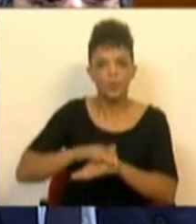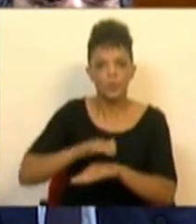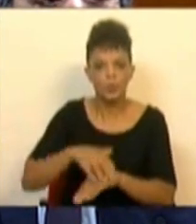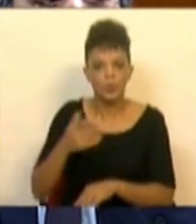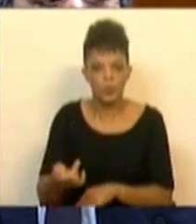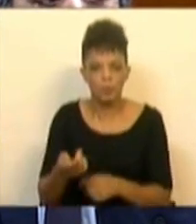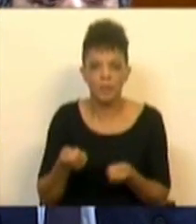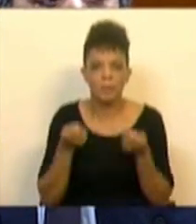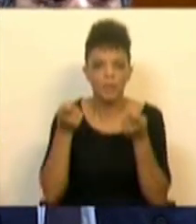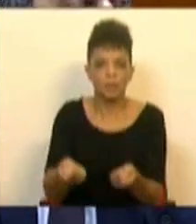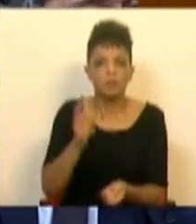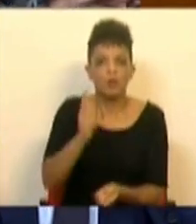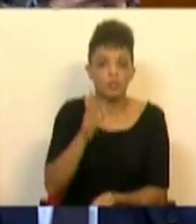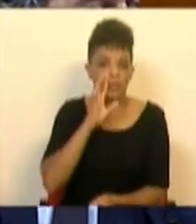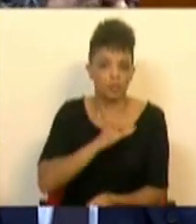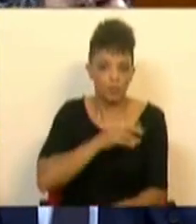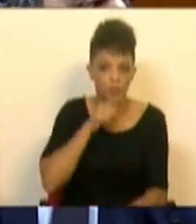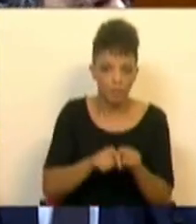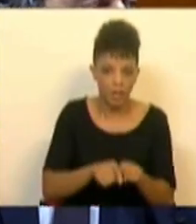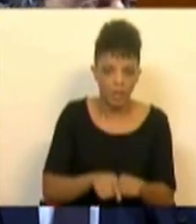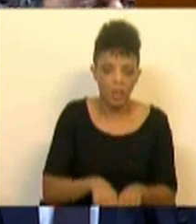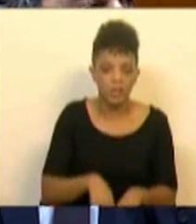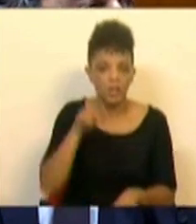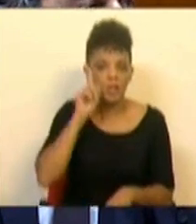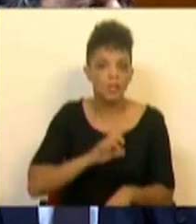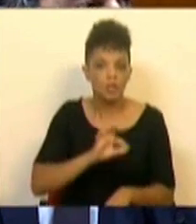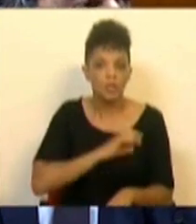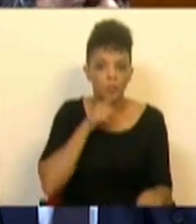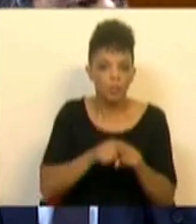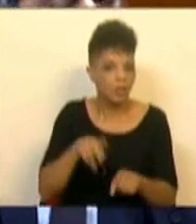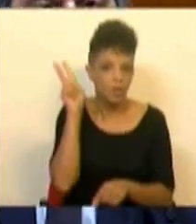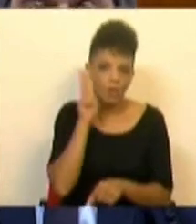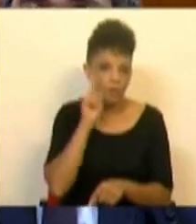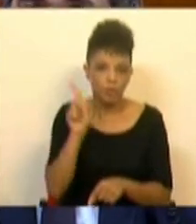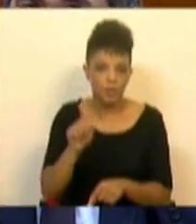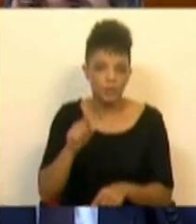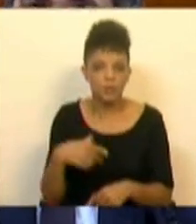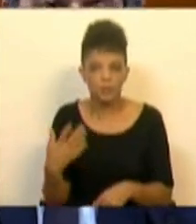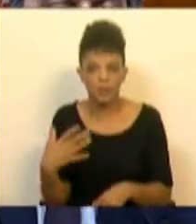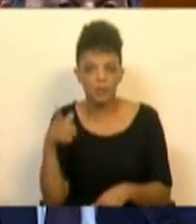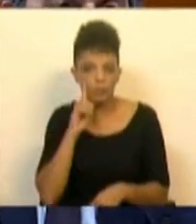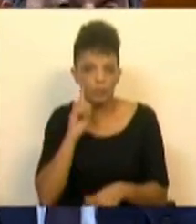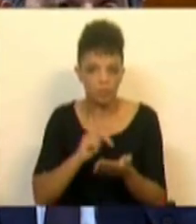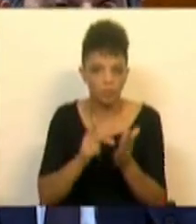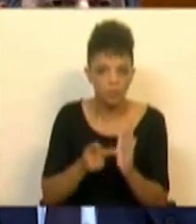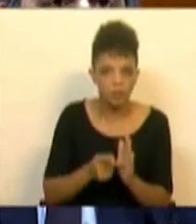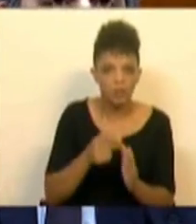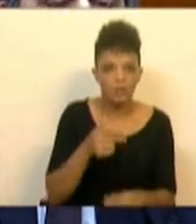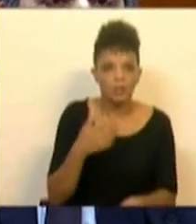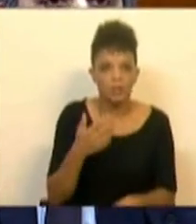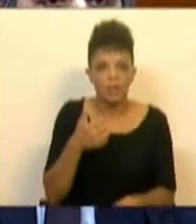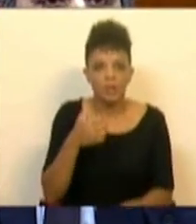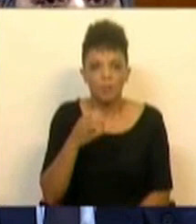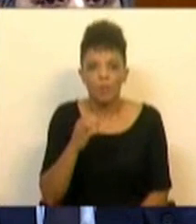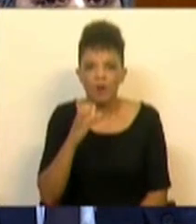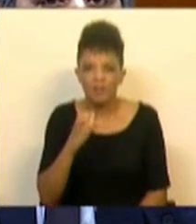àquilo que é o empreendedorismo. A Sra. Deputada não valoriza a importância da tecnologia blockchain, a